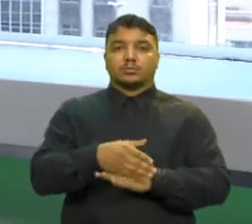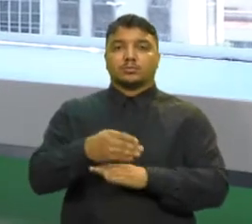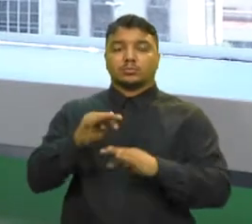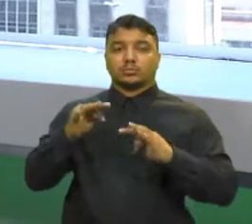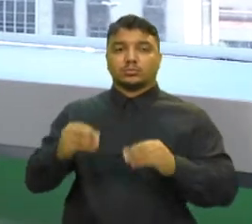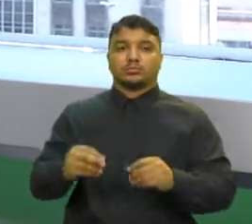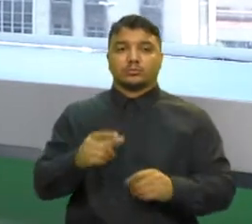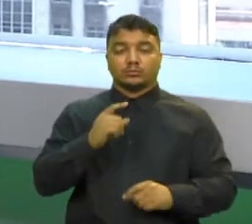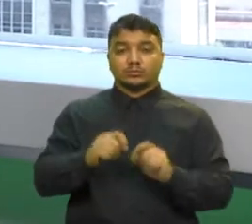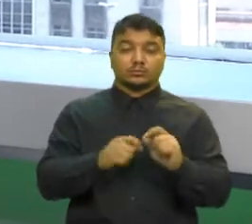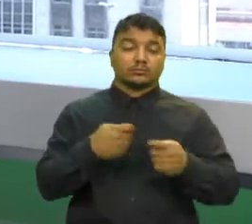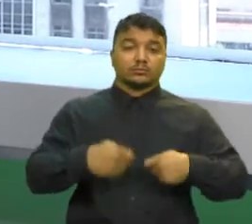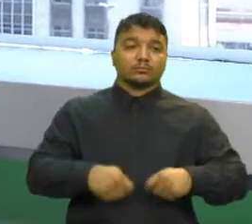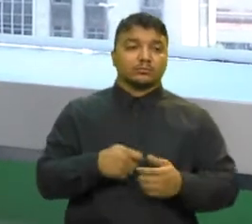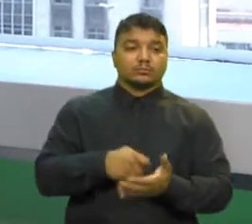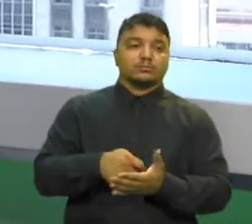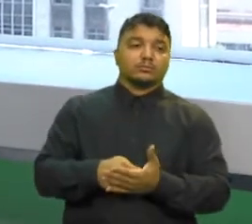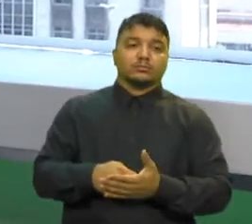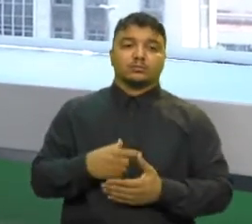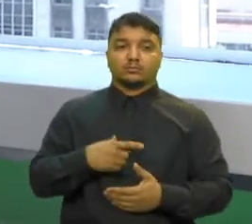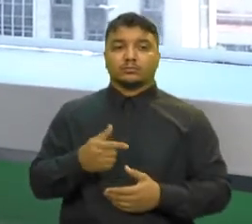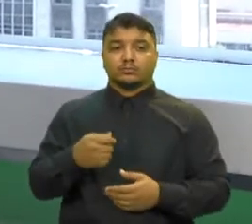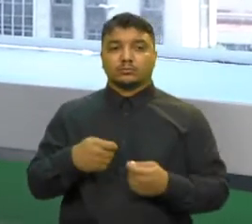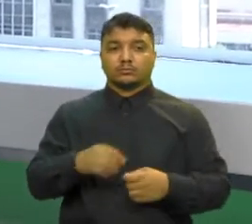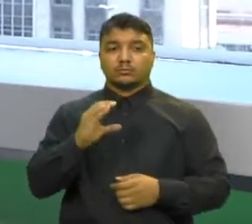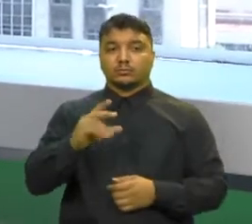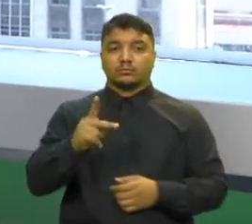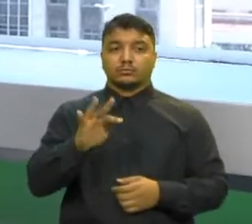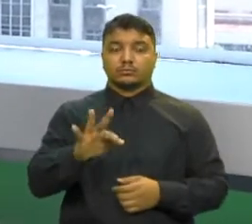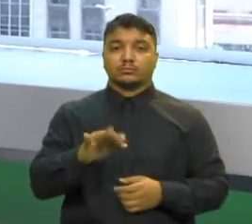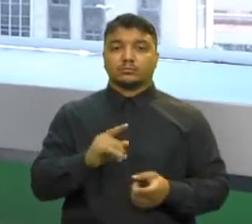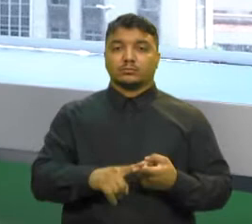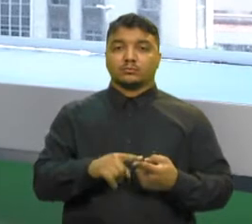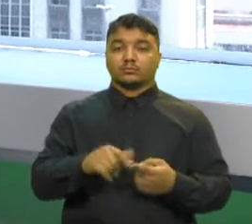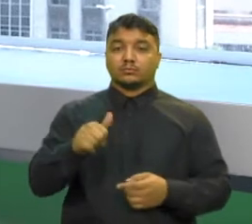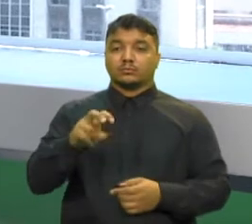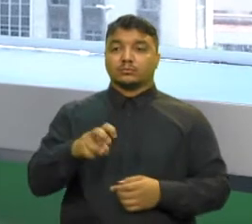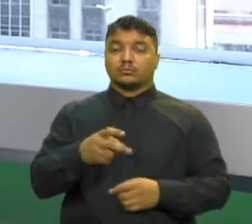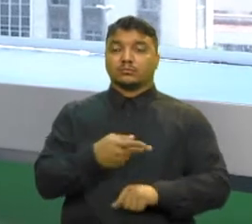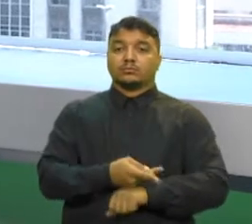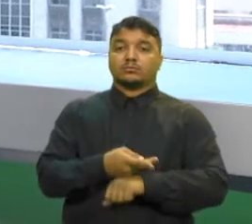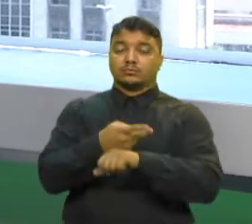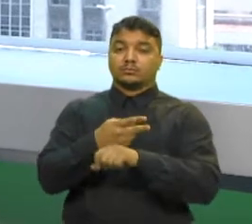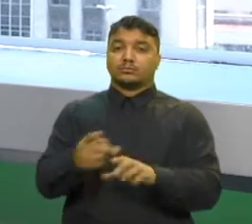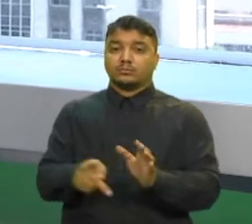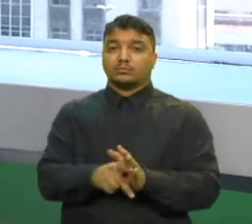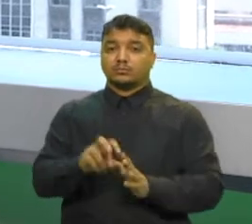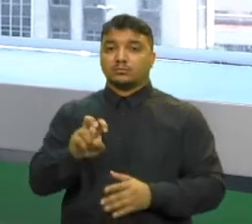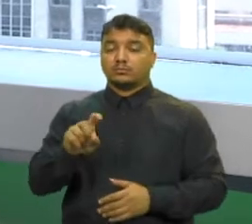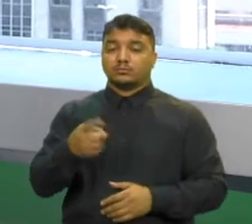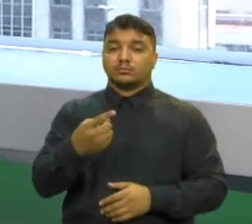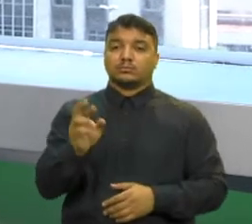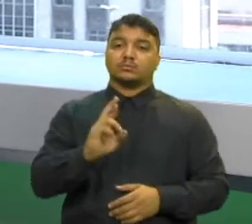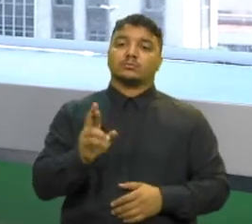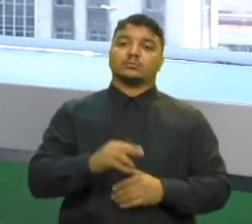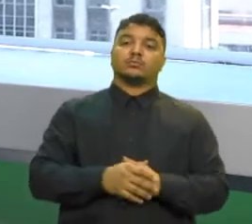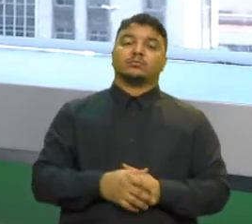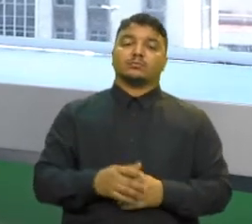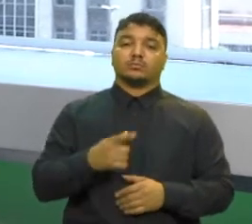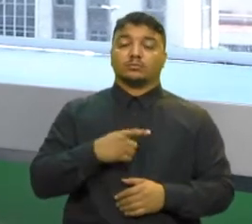Que exigem a nota fiscal com CPF E mais 15 prêmios de 5 mil reais Ao todo,